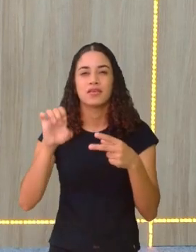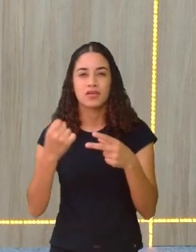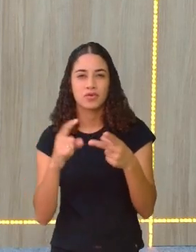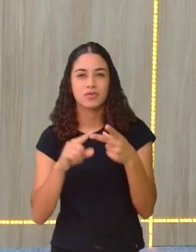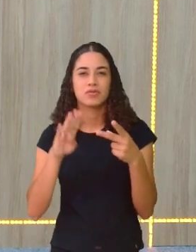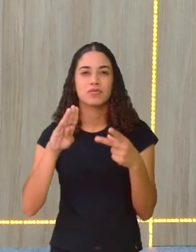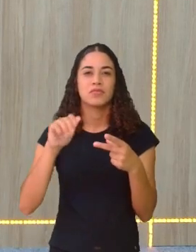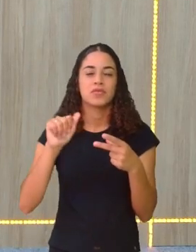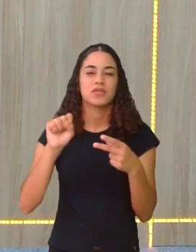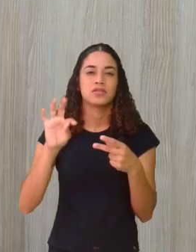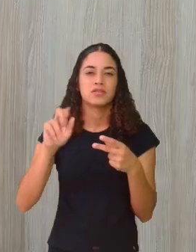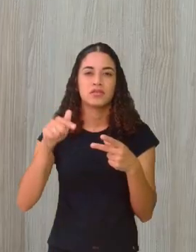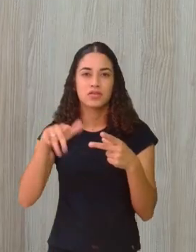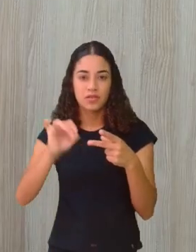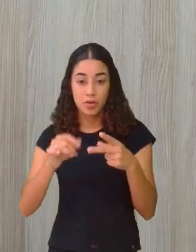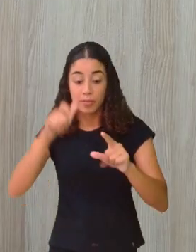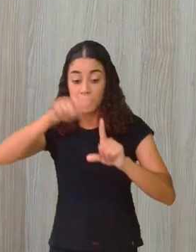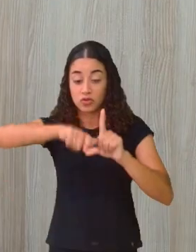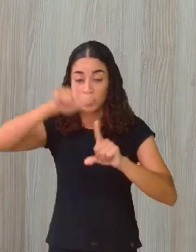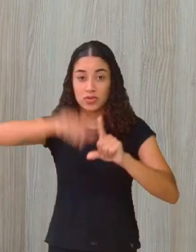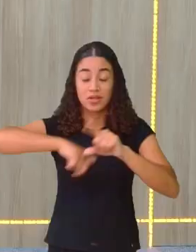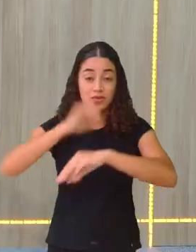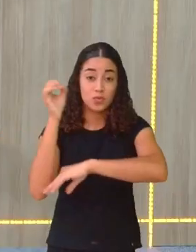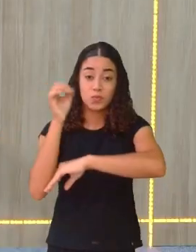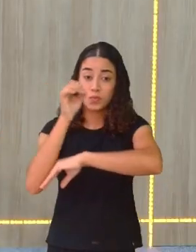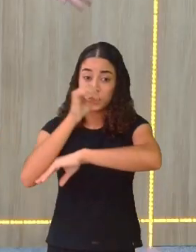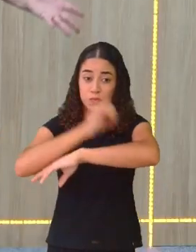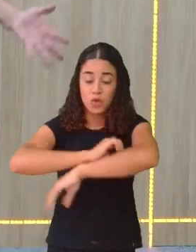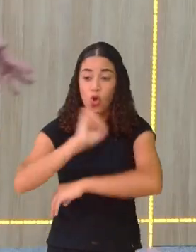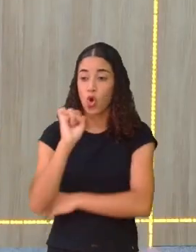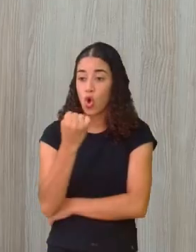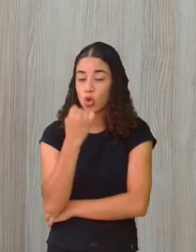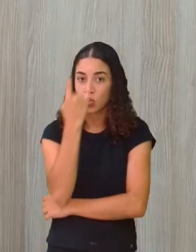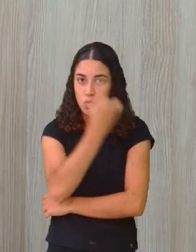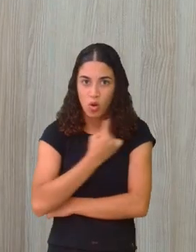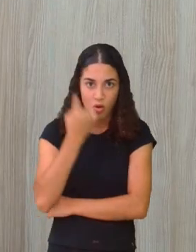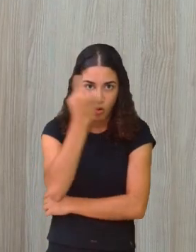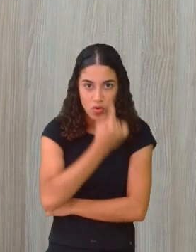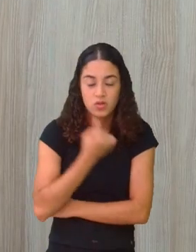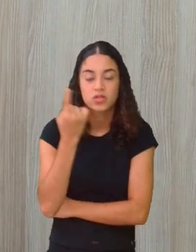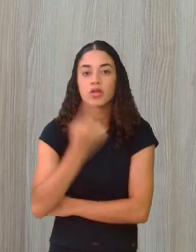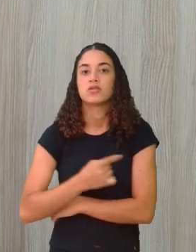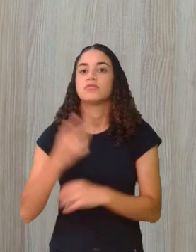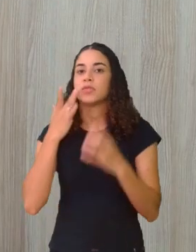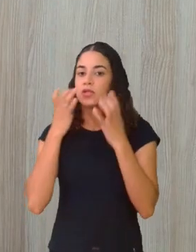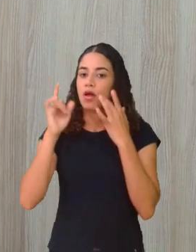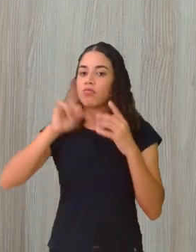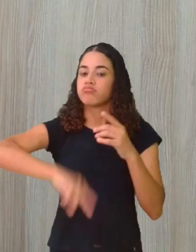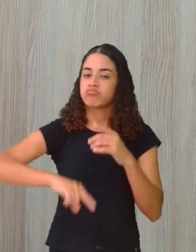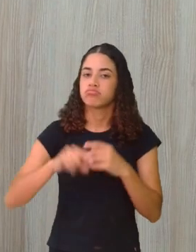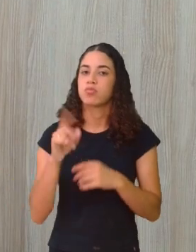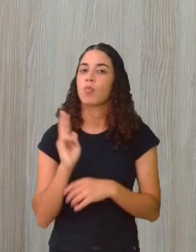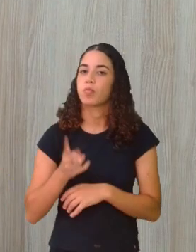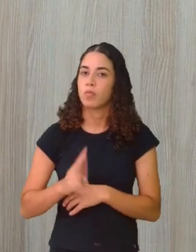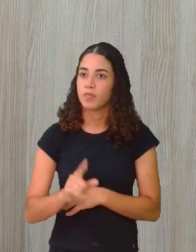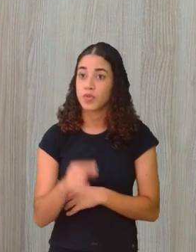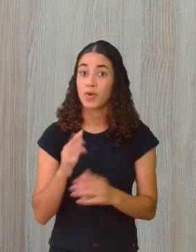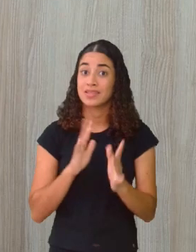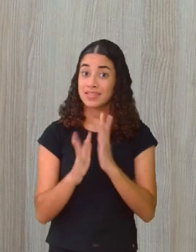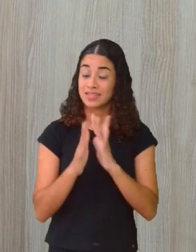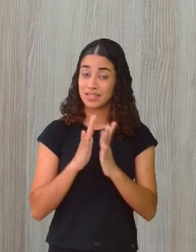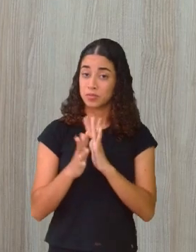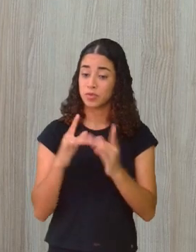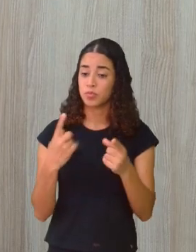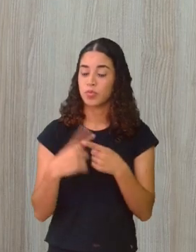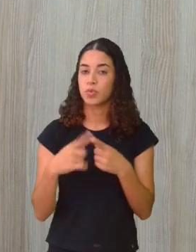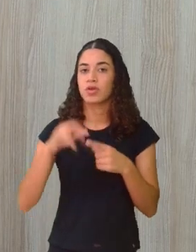deve ser cansativo, né, Gina? Nossa! Uma noite inteira, oito horas de espetáculo. Oito horas de espetáculo. Assim, eu acho que a dinâmica se dá,